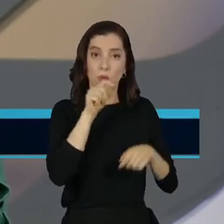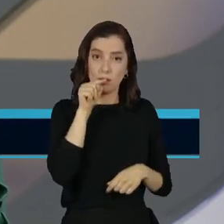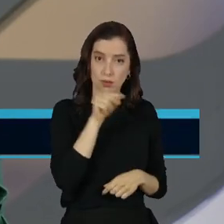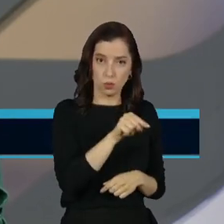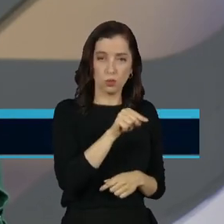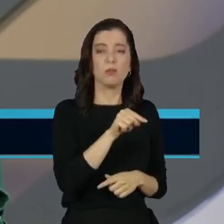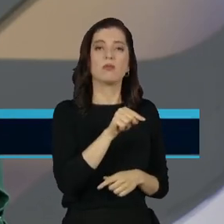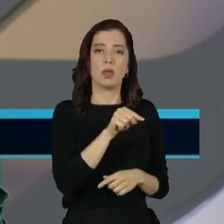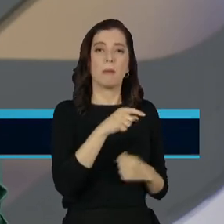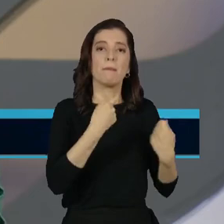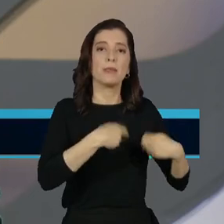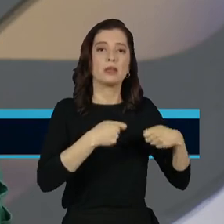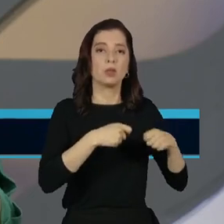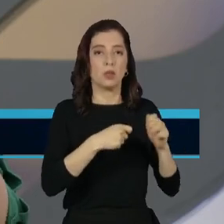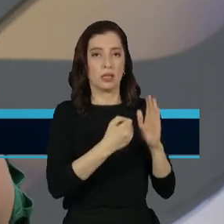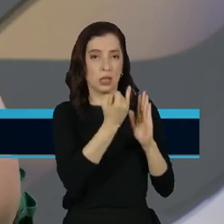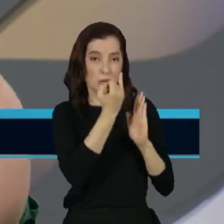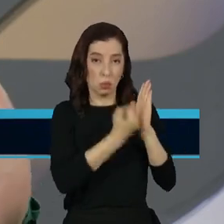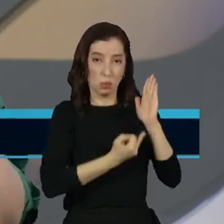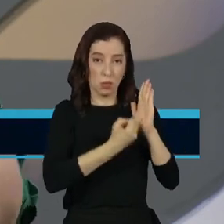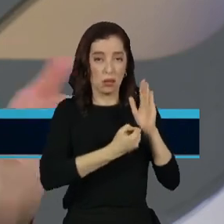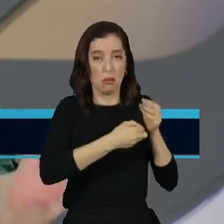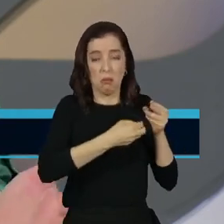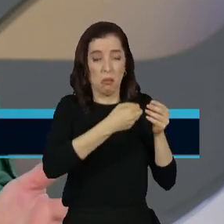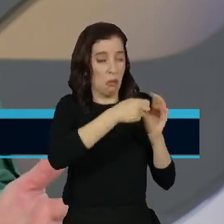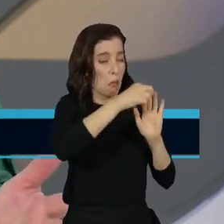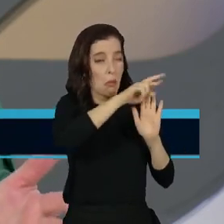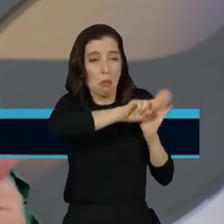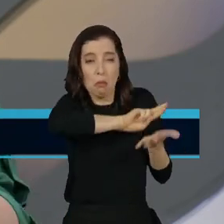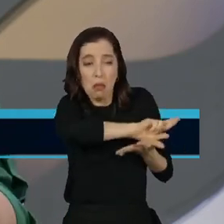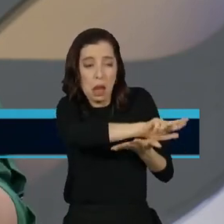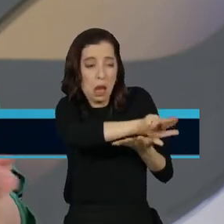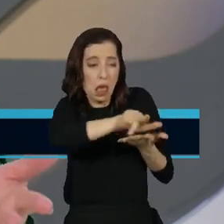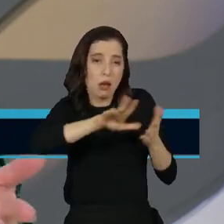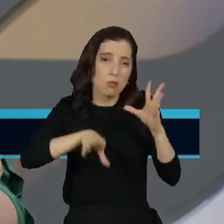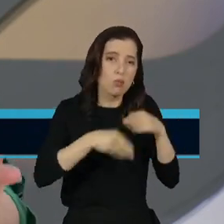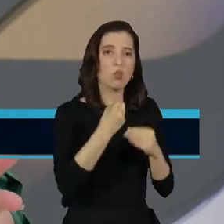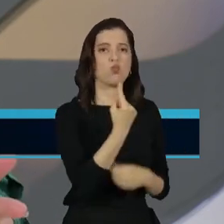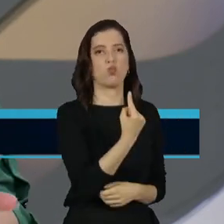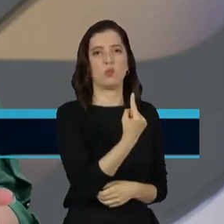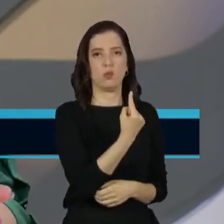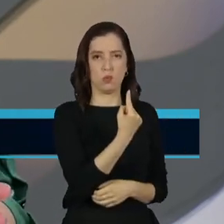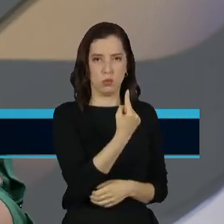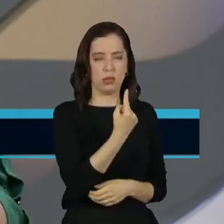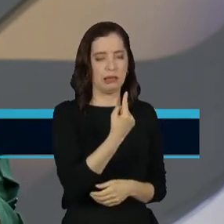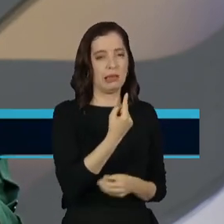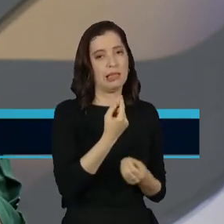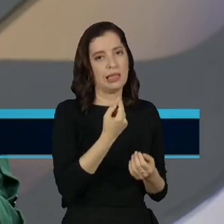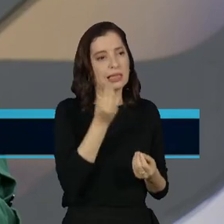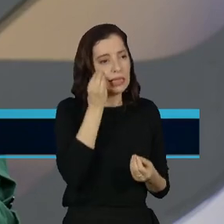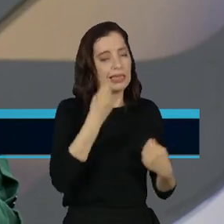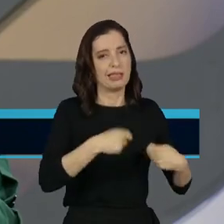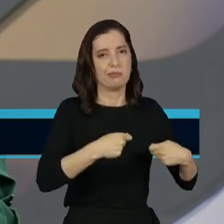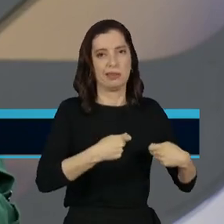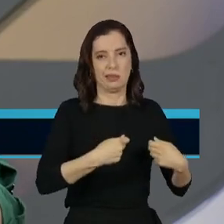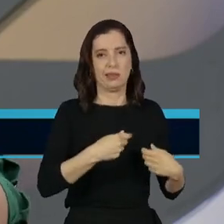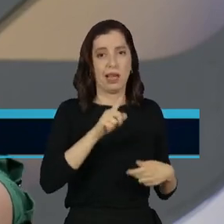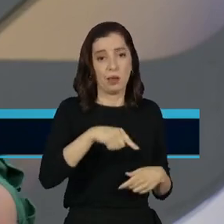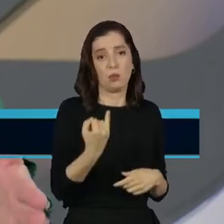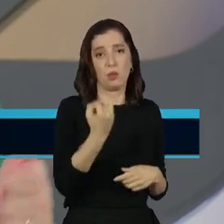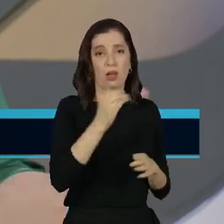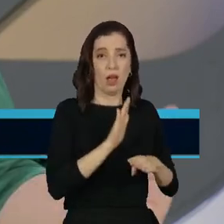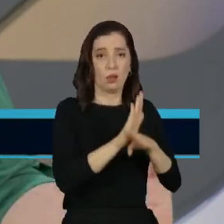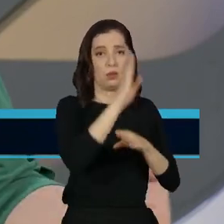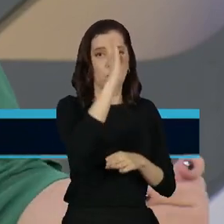fique mais simples, mais neutro, é muito antiga, né? E a progressividade é realmente fundamental para um país como o Brasil.